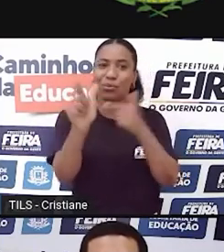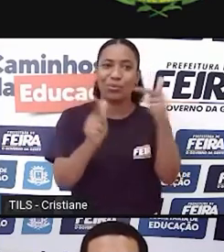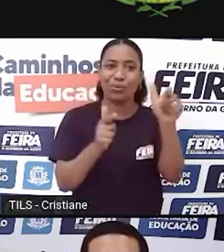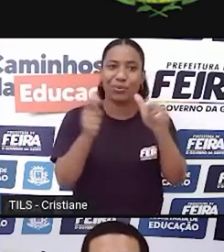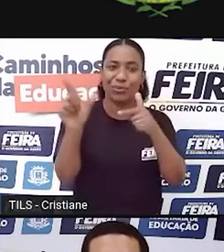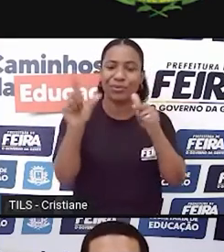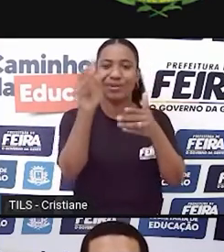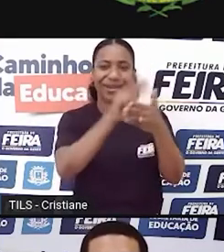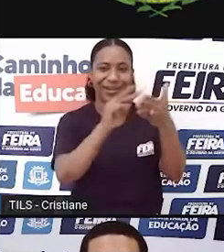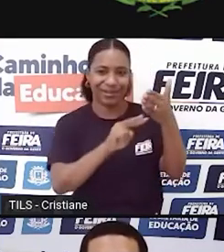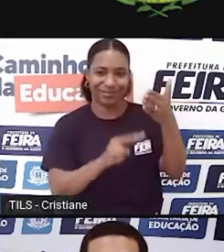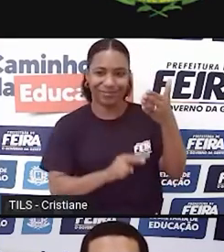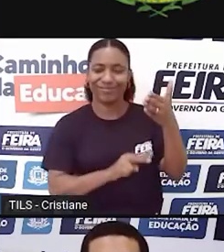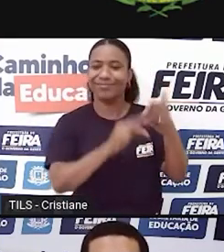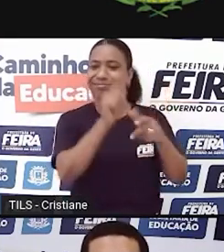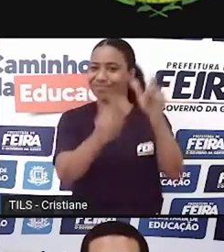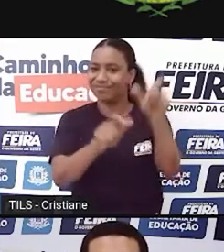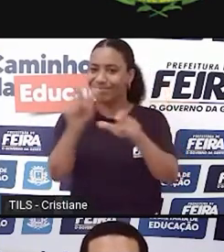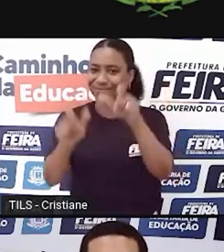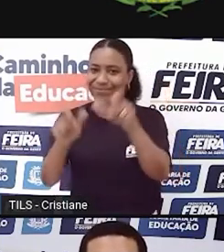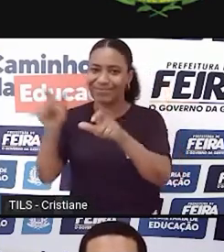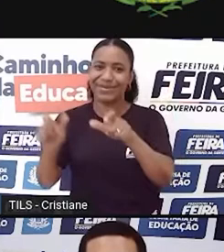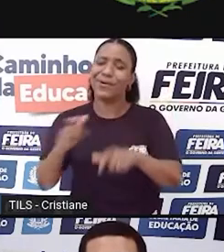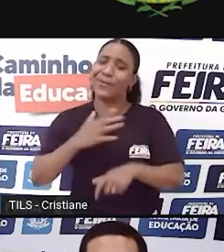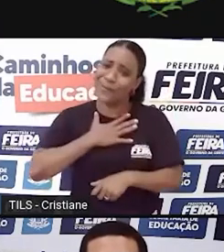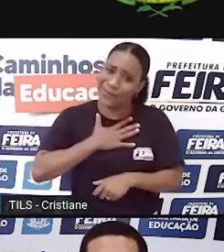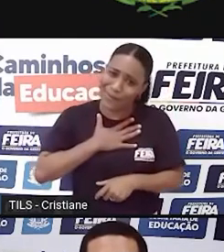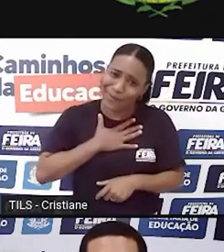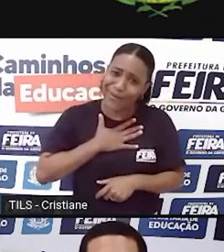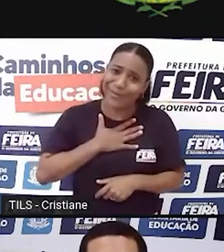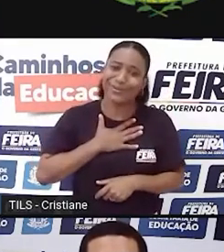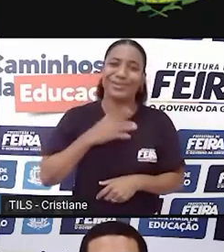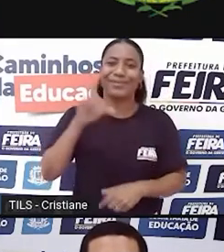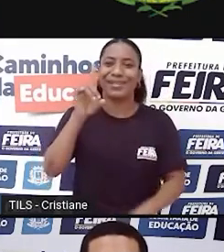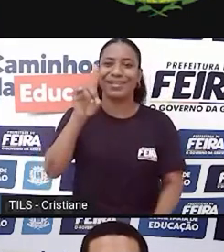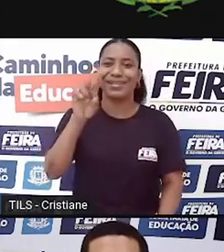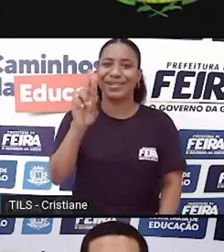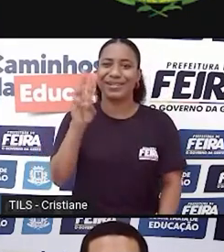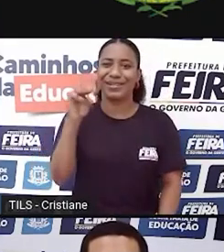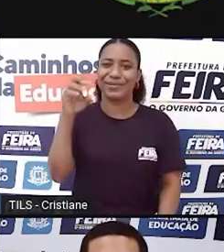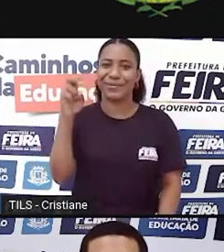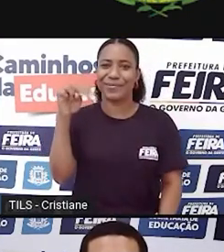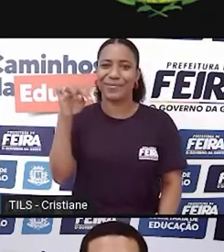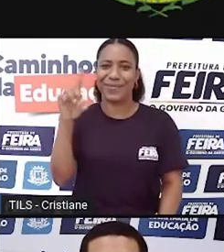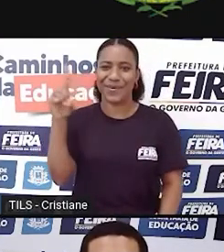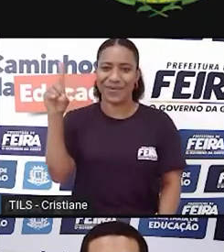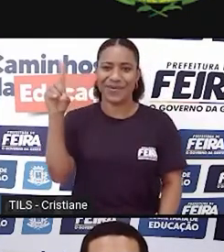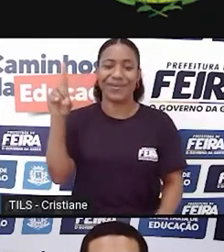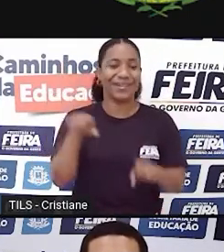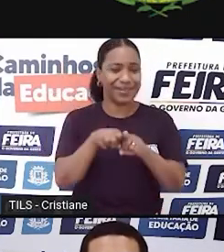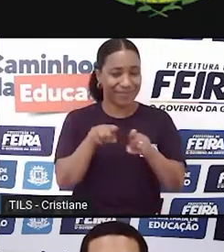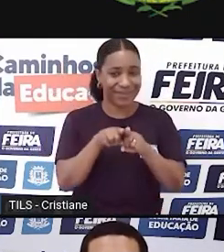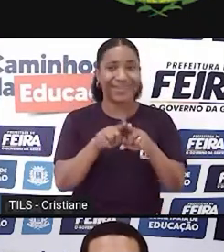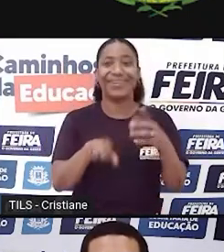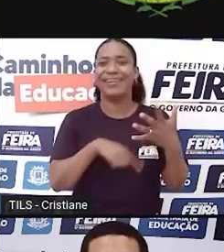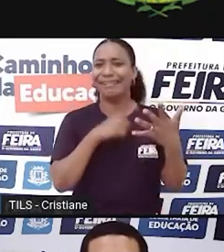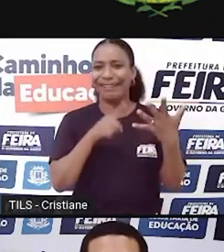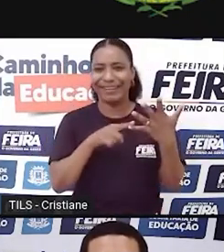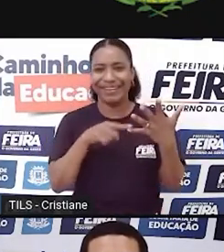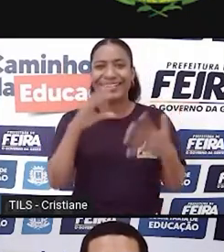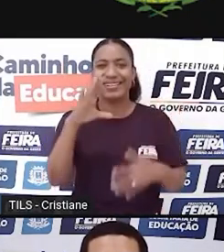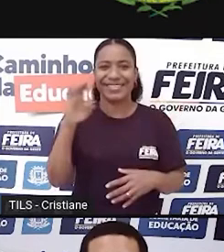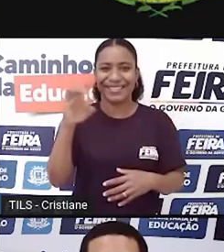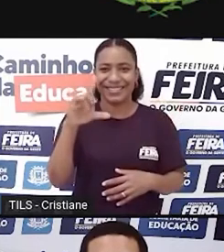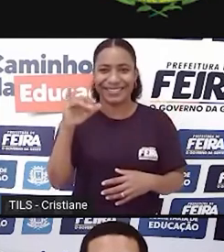conheci Drummond, que, para mim, é minha paixão também, Carlos Drummond de Andrade, eu conheci Cecília Meirelles, eu conheci Clarice